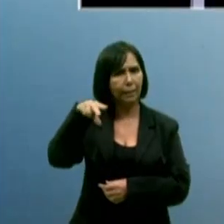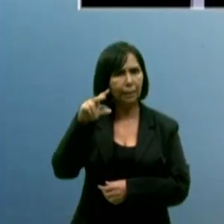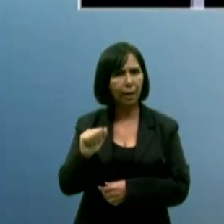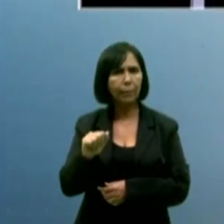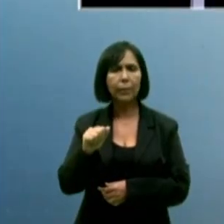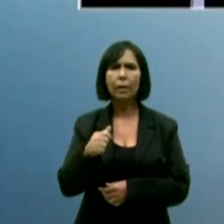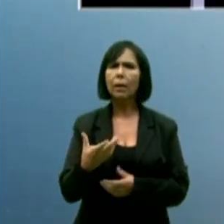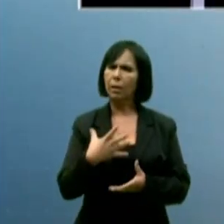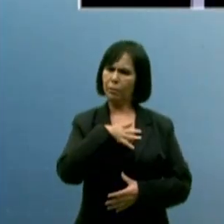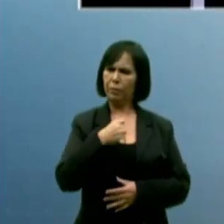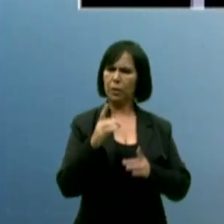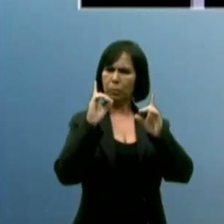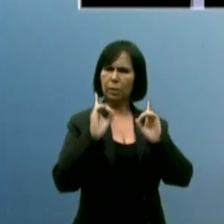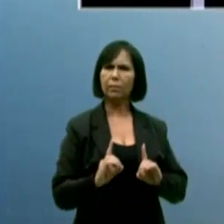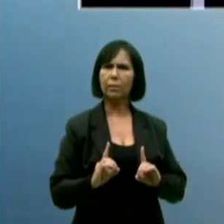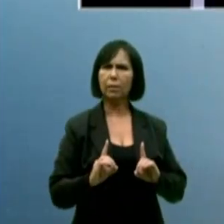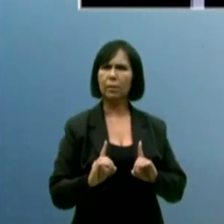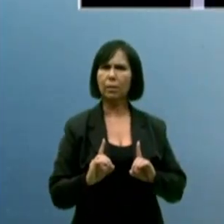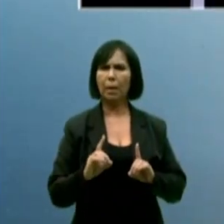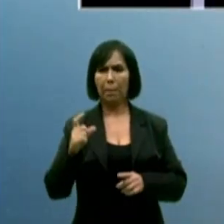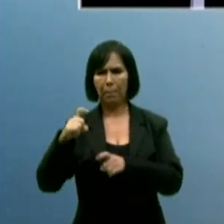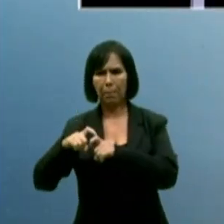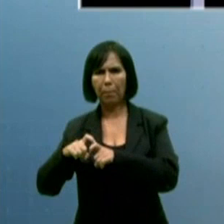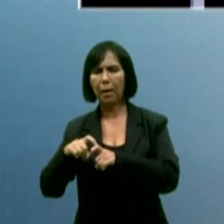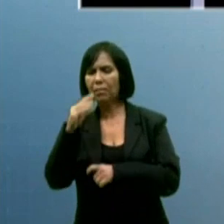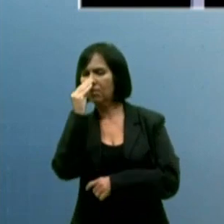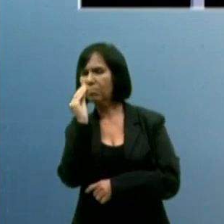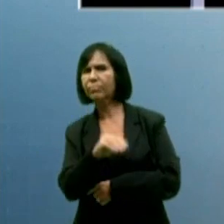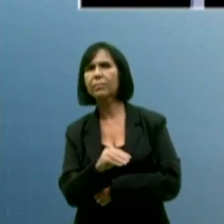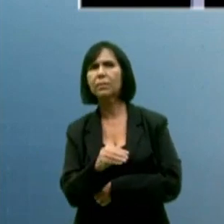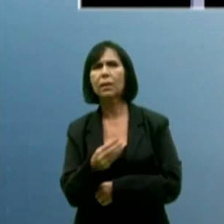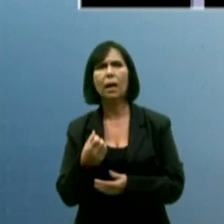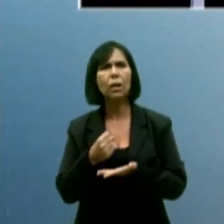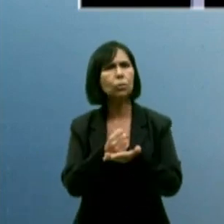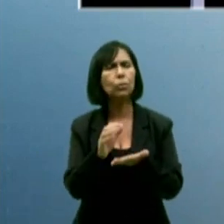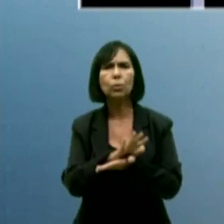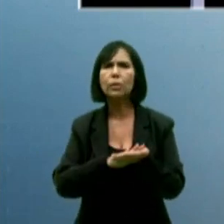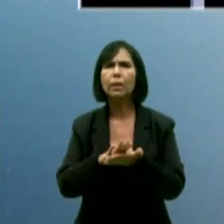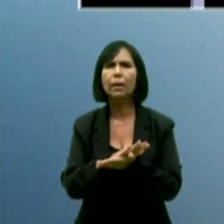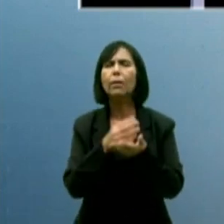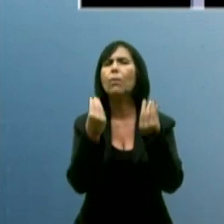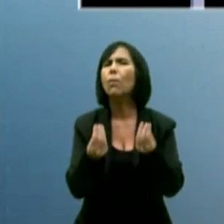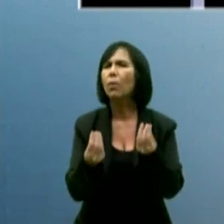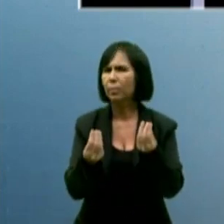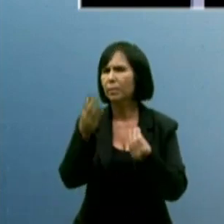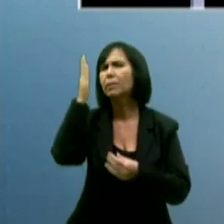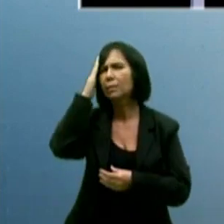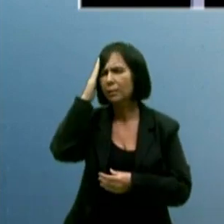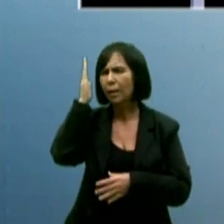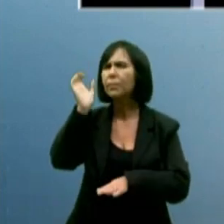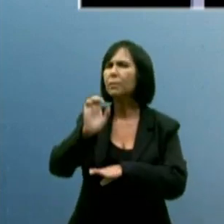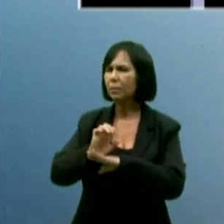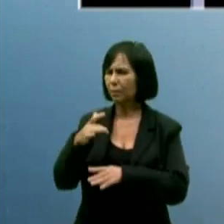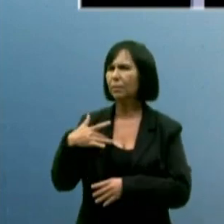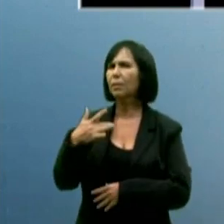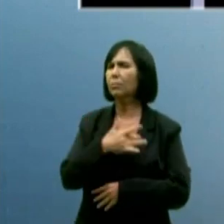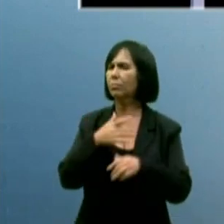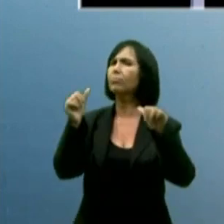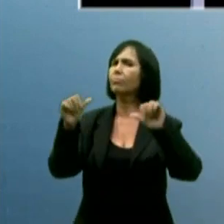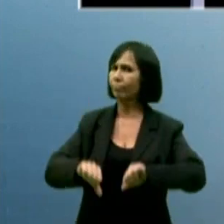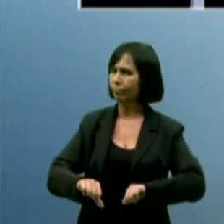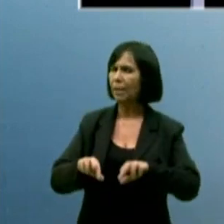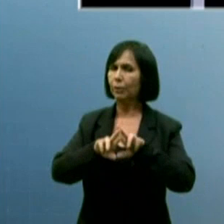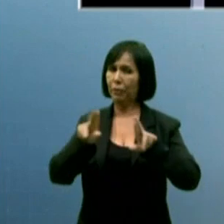o atendimento a ele, digno. A gente sabe o que é a saúde pública do Estado, João. É muito diferente do que